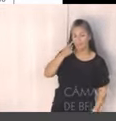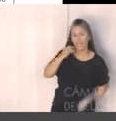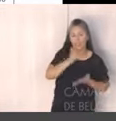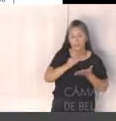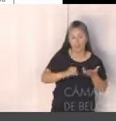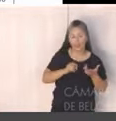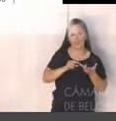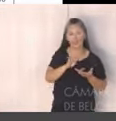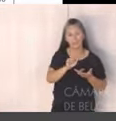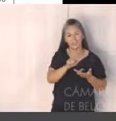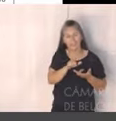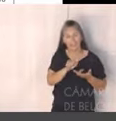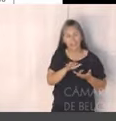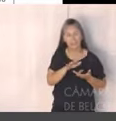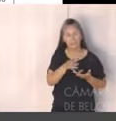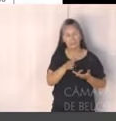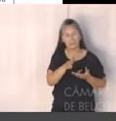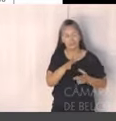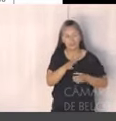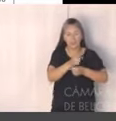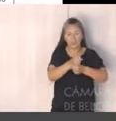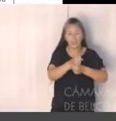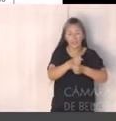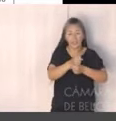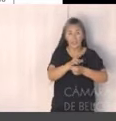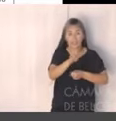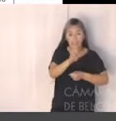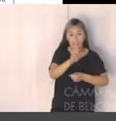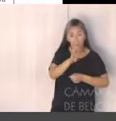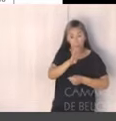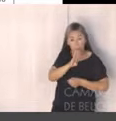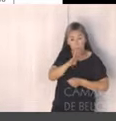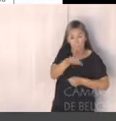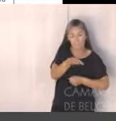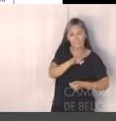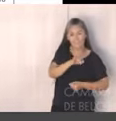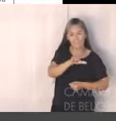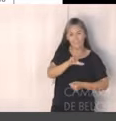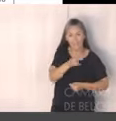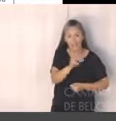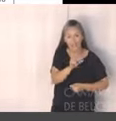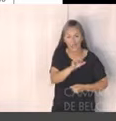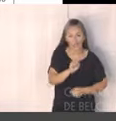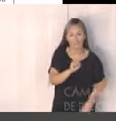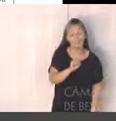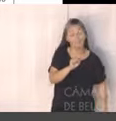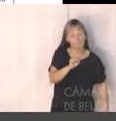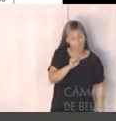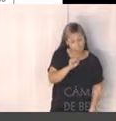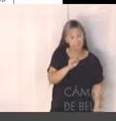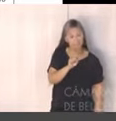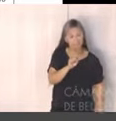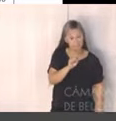melhoria, que somam em um pouco mais de 5 bilhões e 200 milhões da nossa projeção. Aqui nós